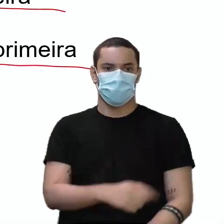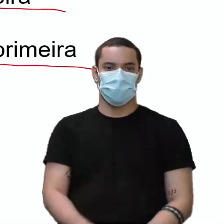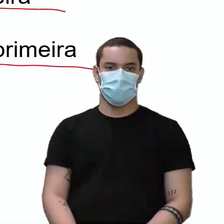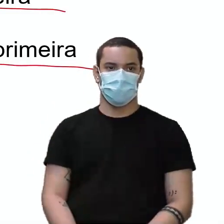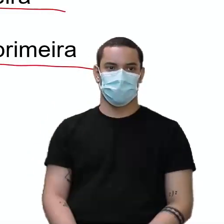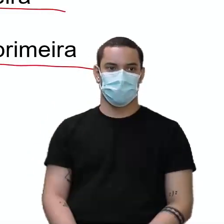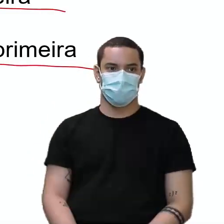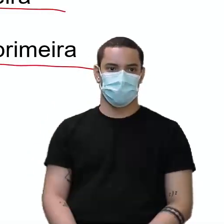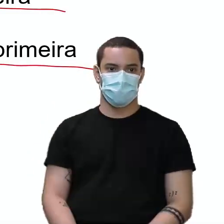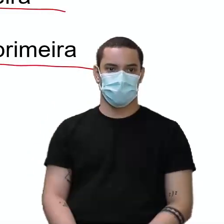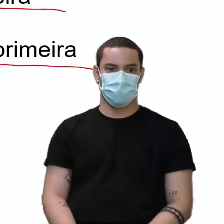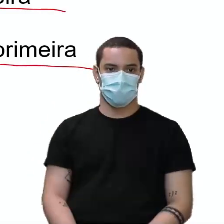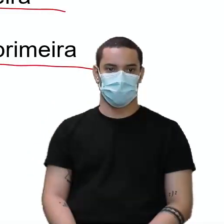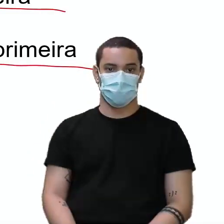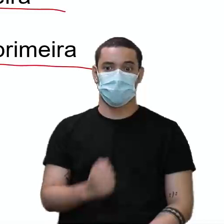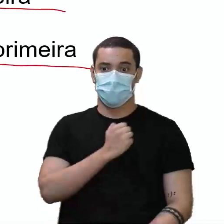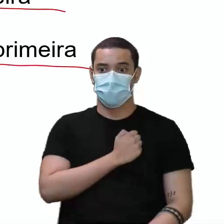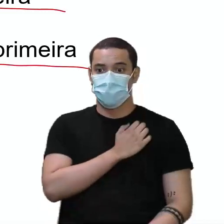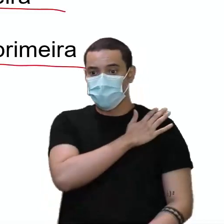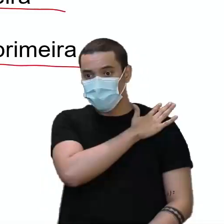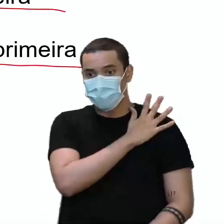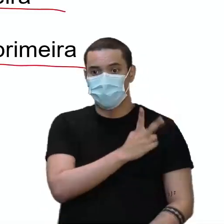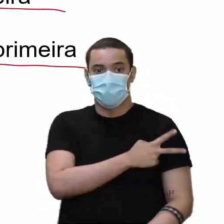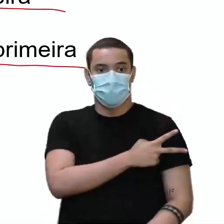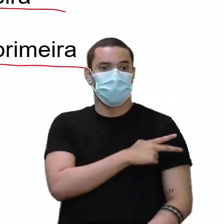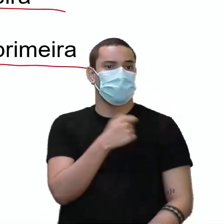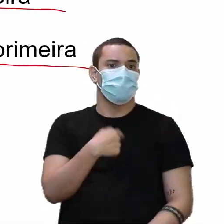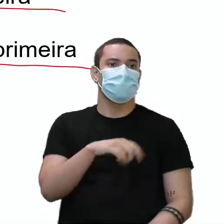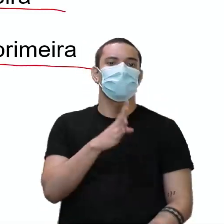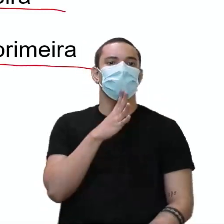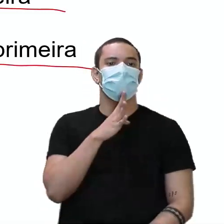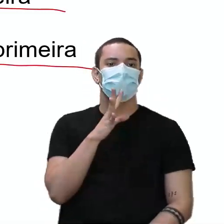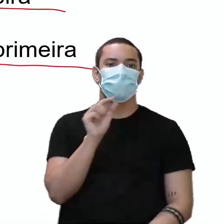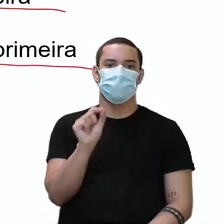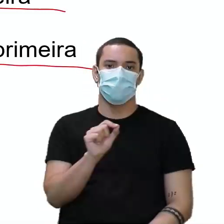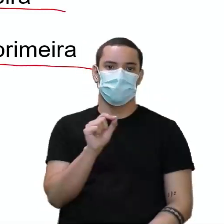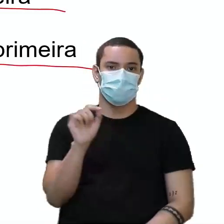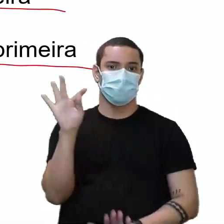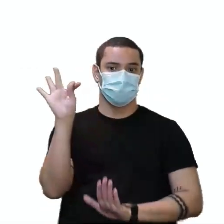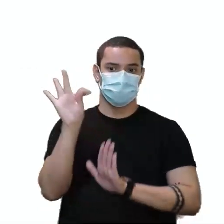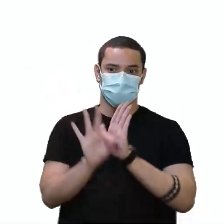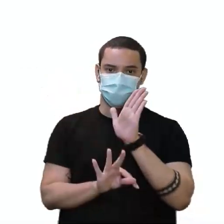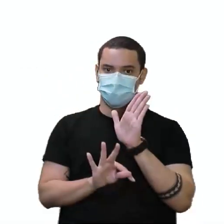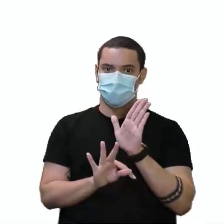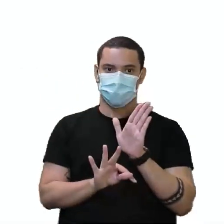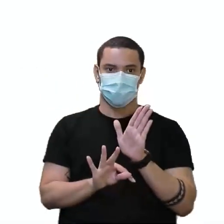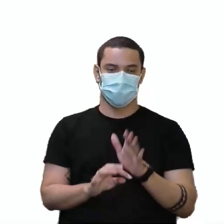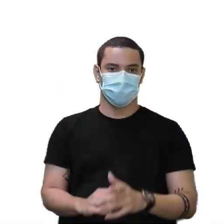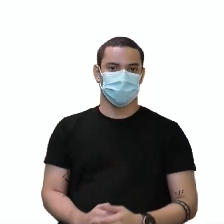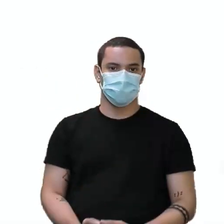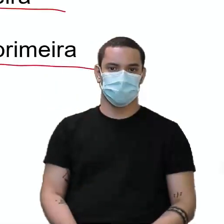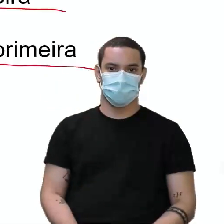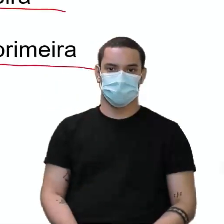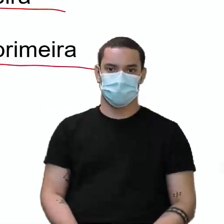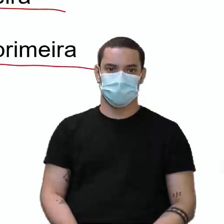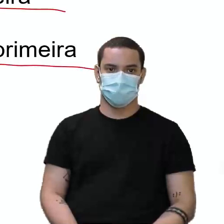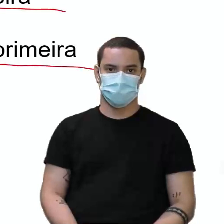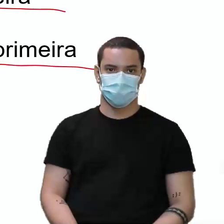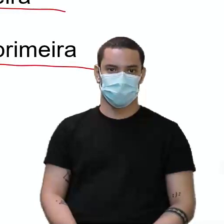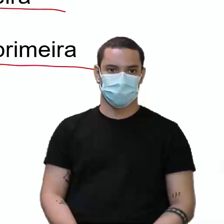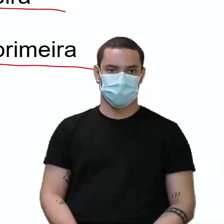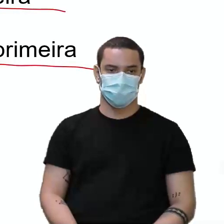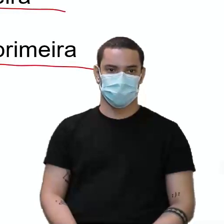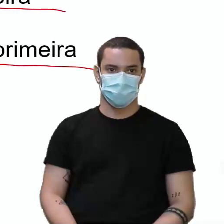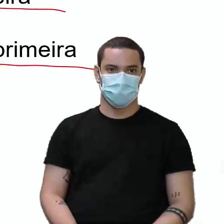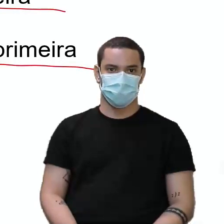Eu nem preciso ler o texto, na verdade, para fazer a number two. Não faz o menor sentido eu ler o